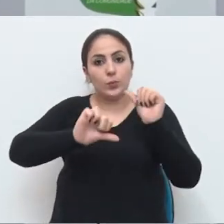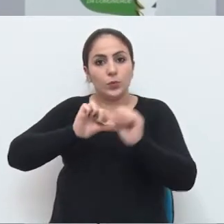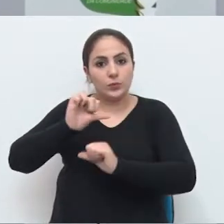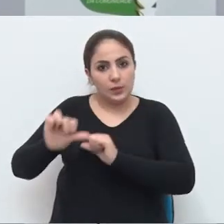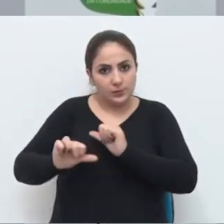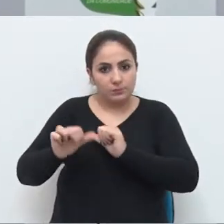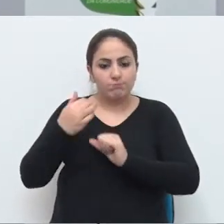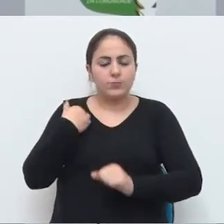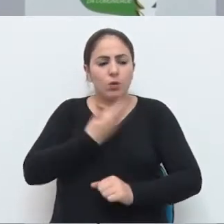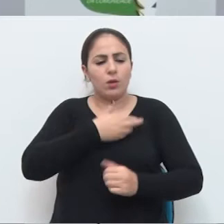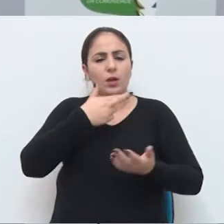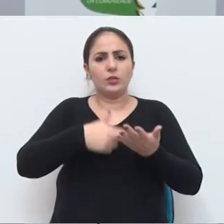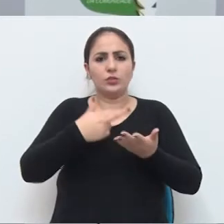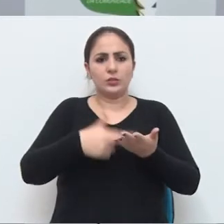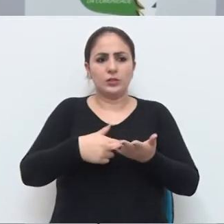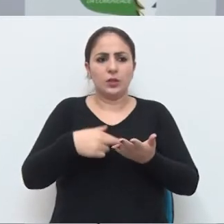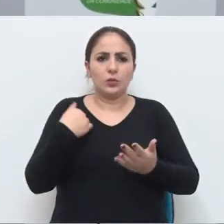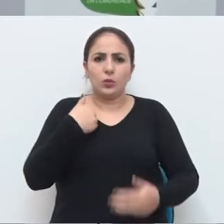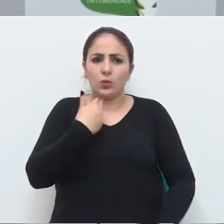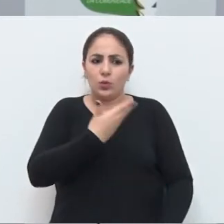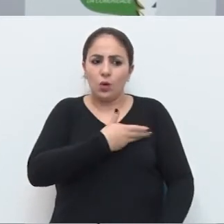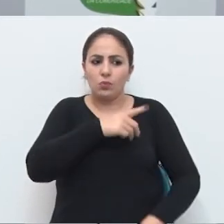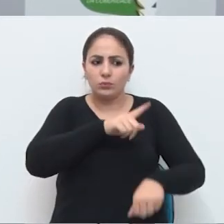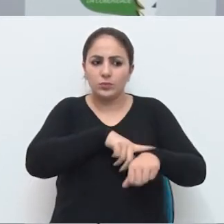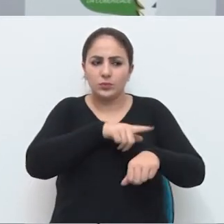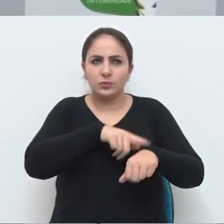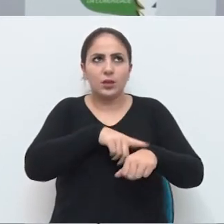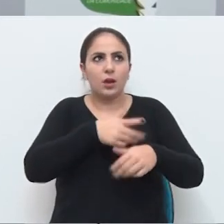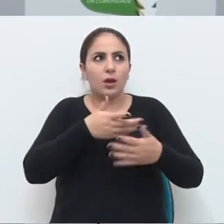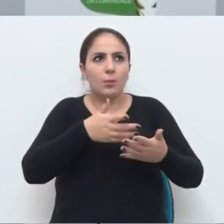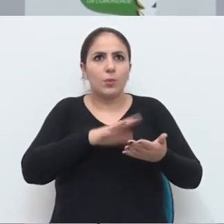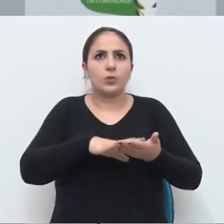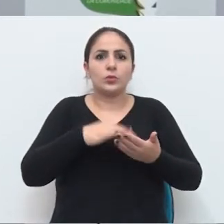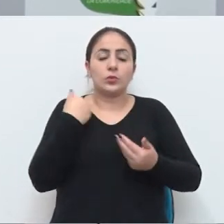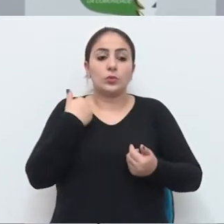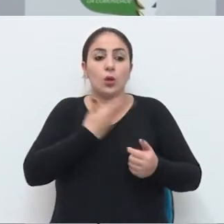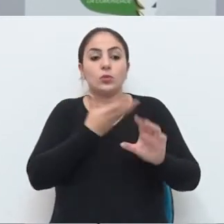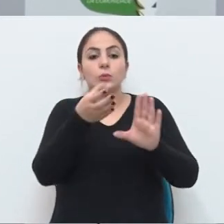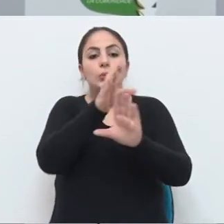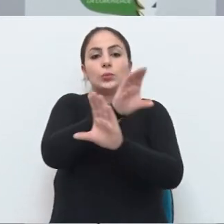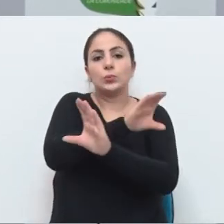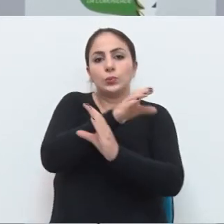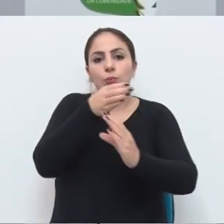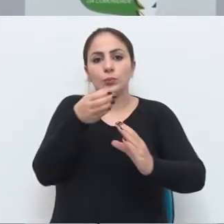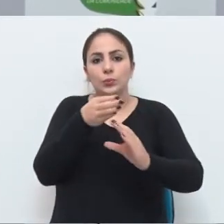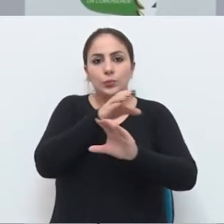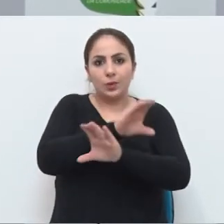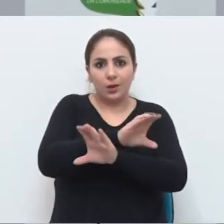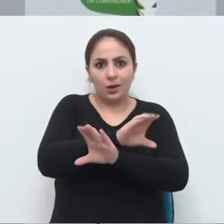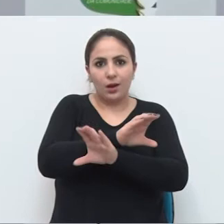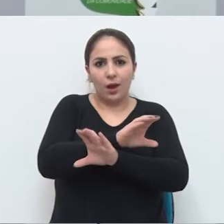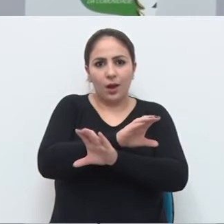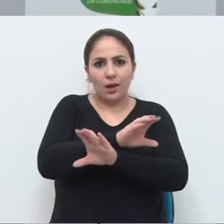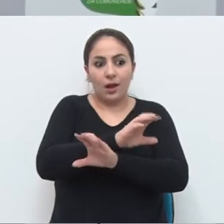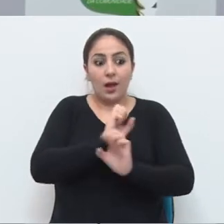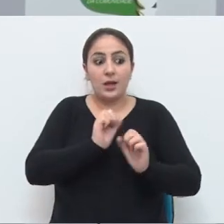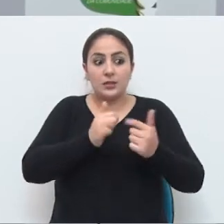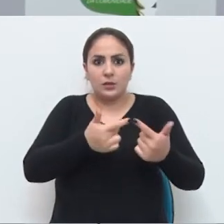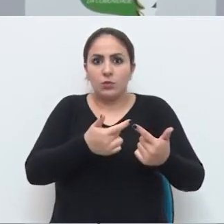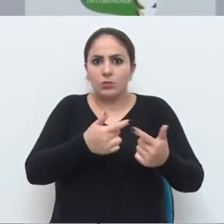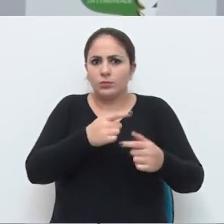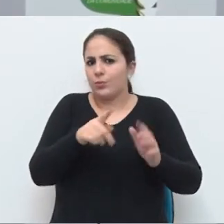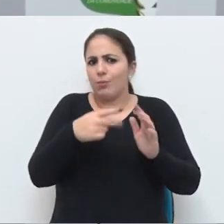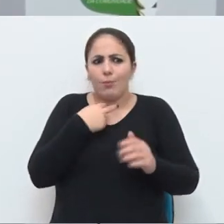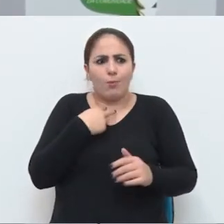que nós registramos no nosso tempo, no nosso clima, essa é uma ação que já não é